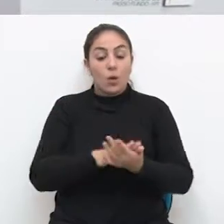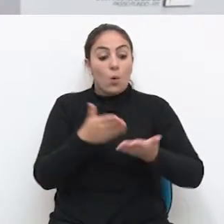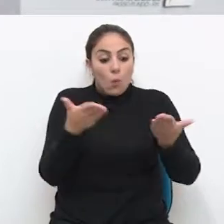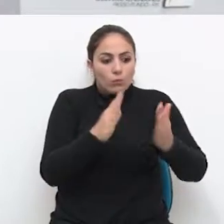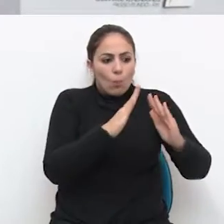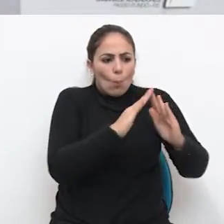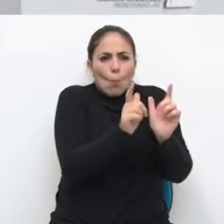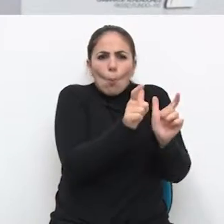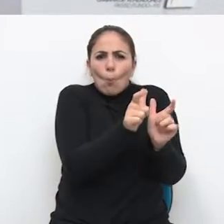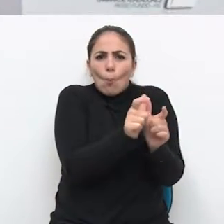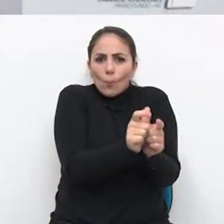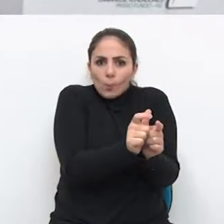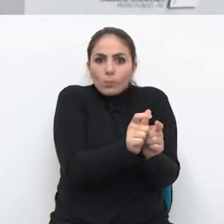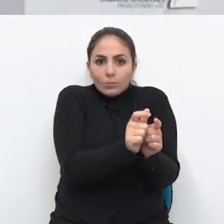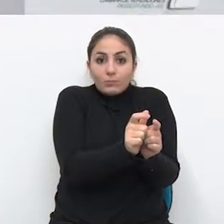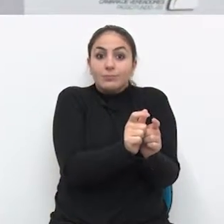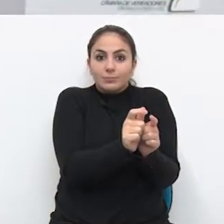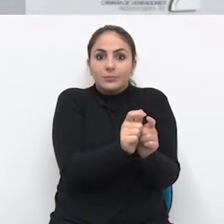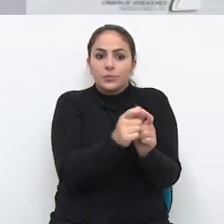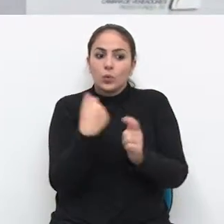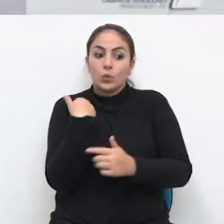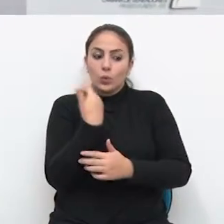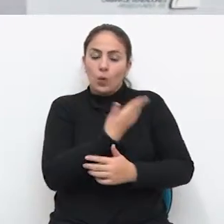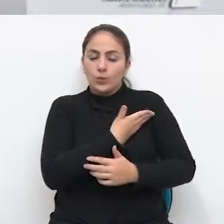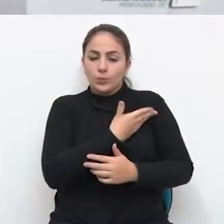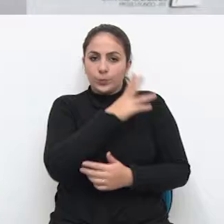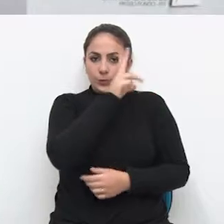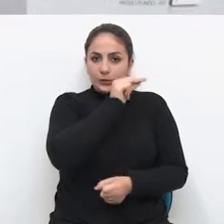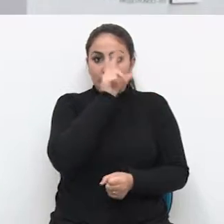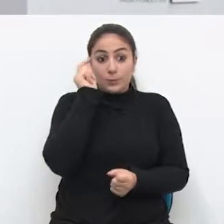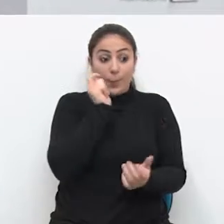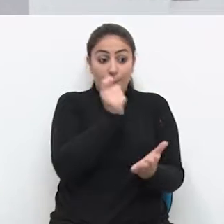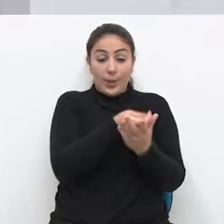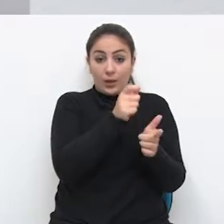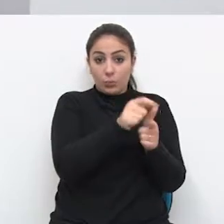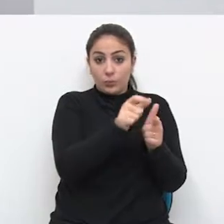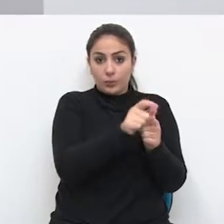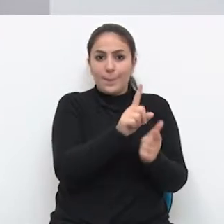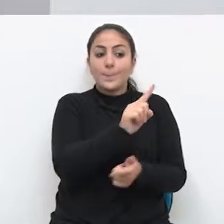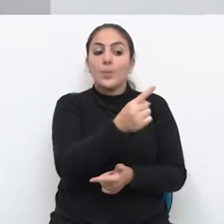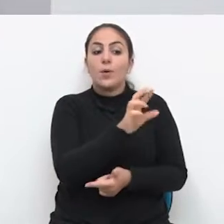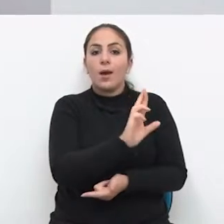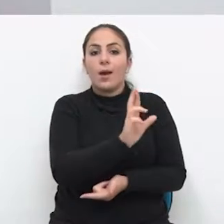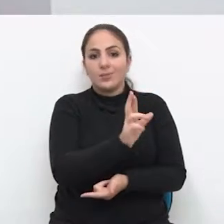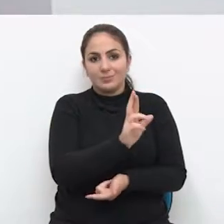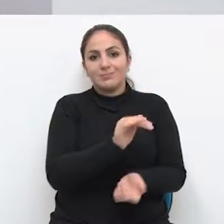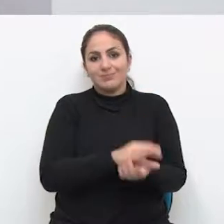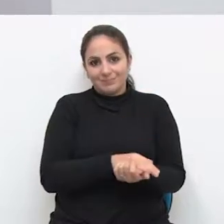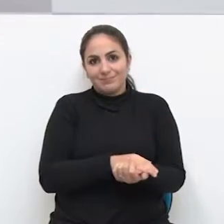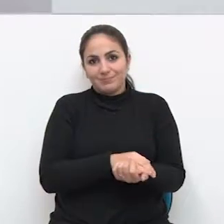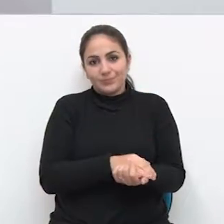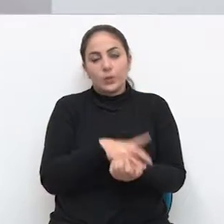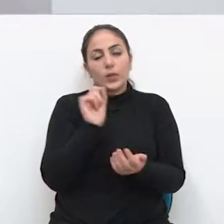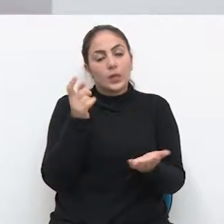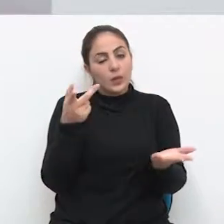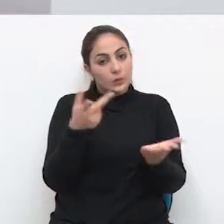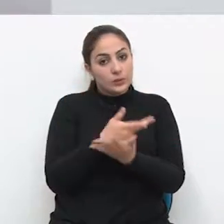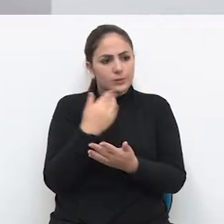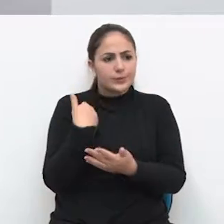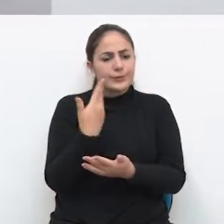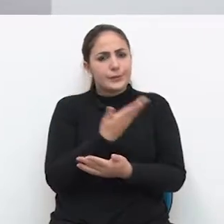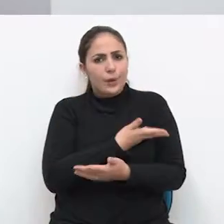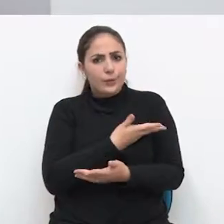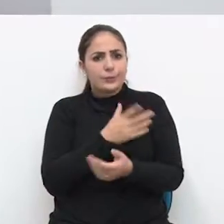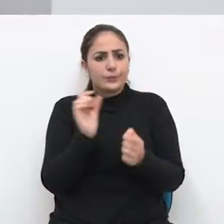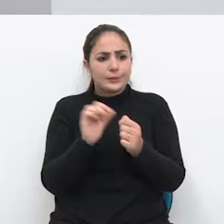pequena, e o nosso poder público paga aluguel, valor de mil reais. Então, o que acontece? A